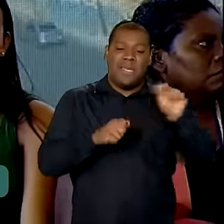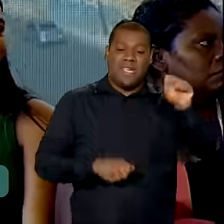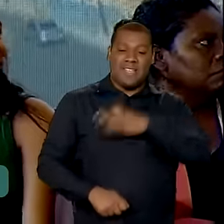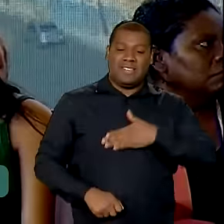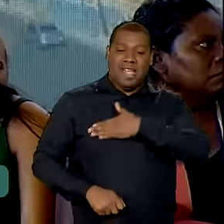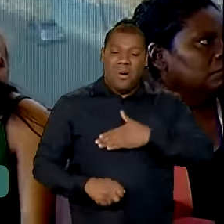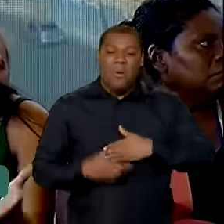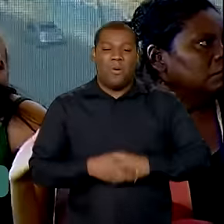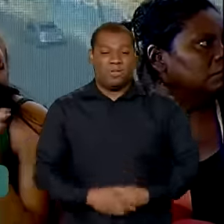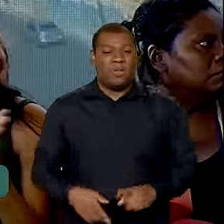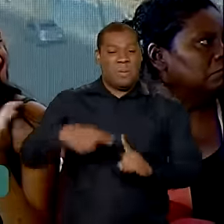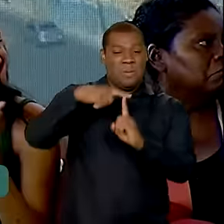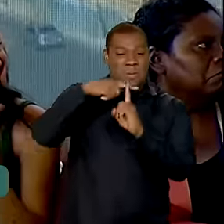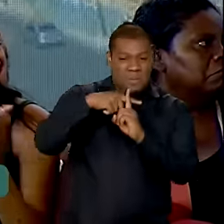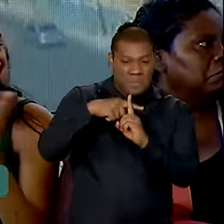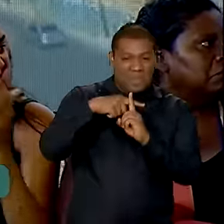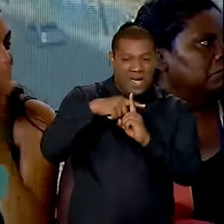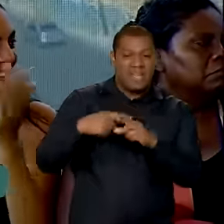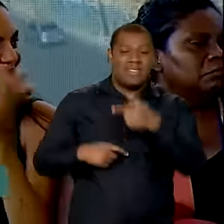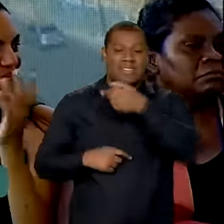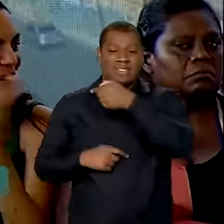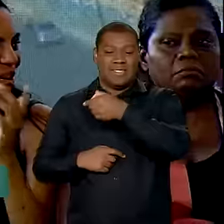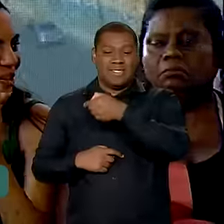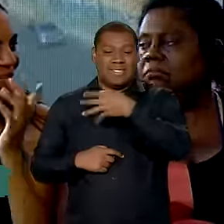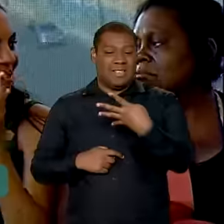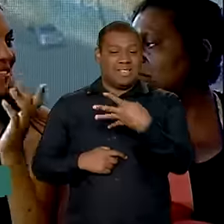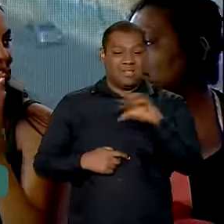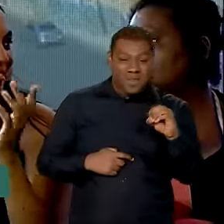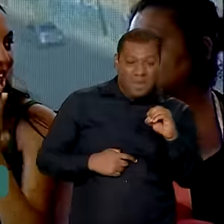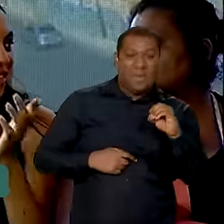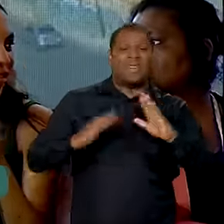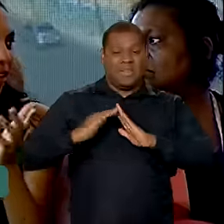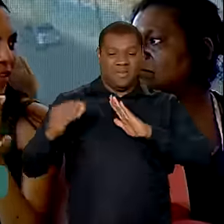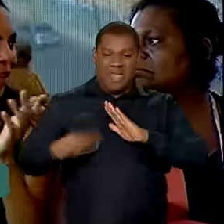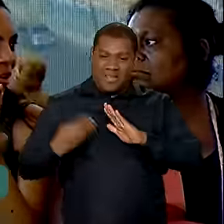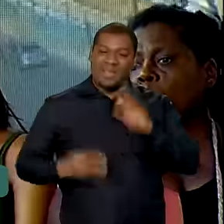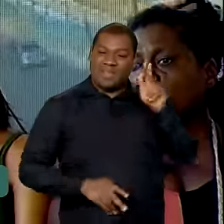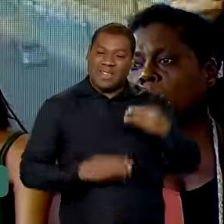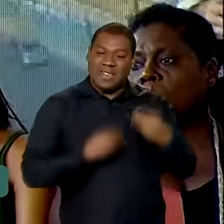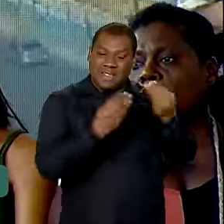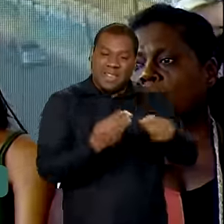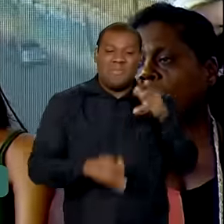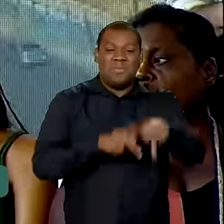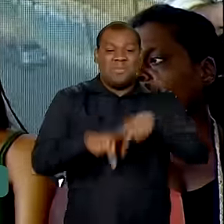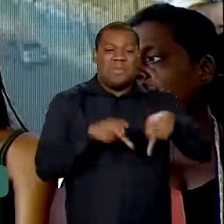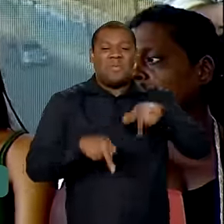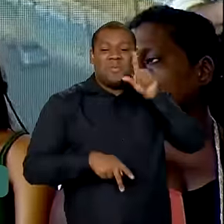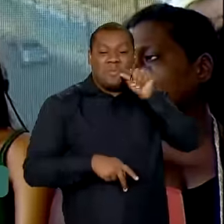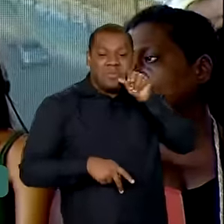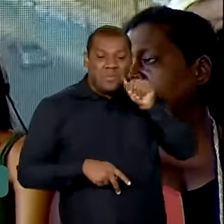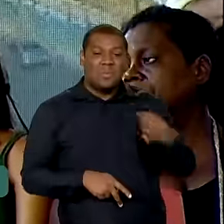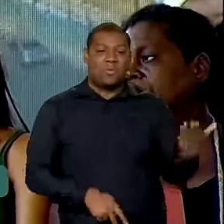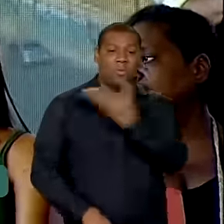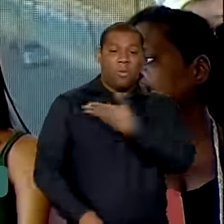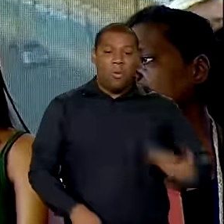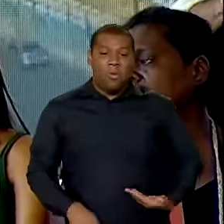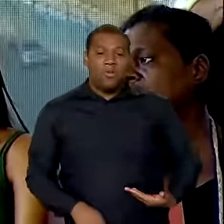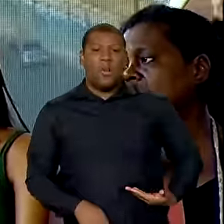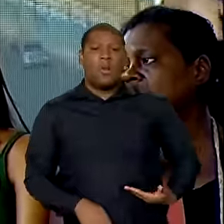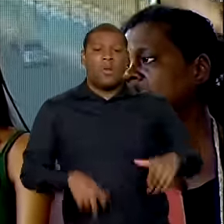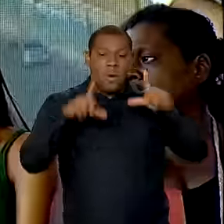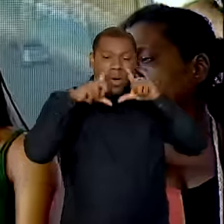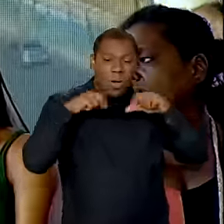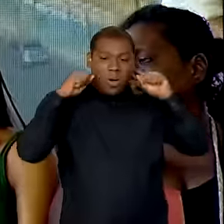o restante das casas. 740 casas para o povo de Maceió. O governo de Alagoas está à disposição,